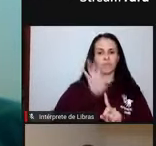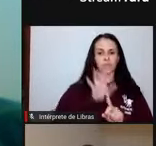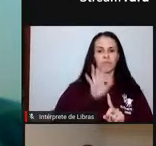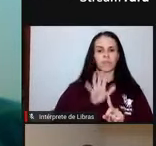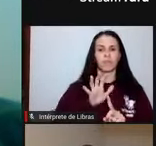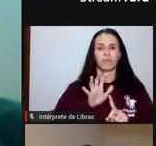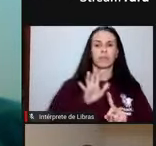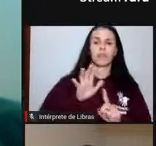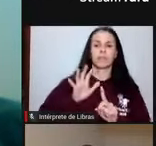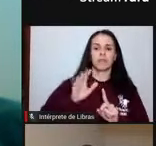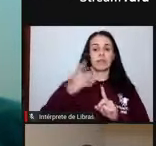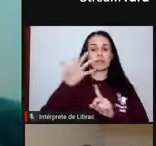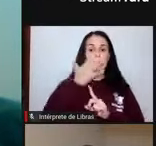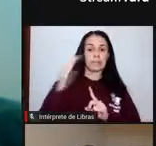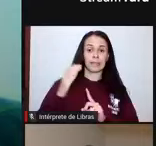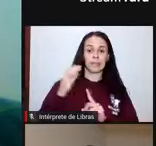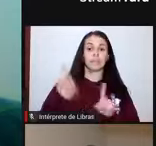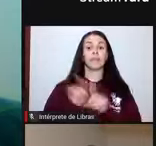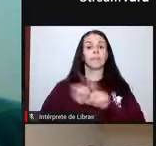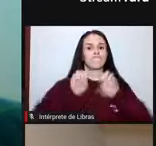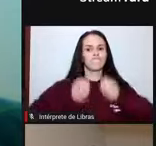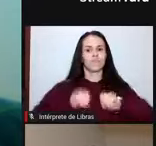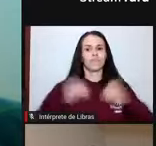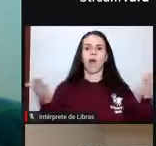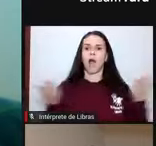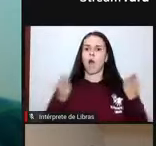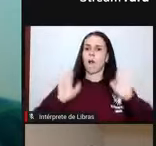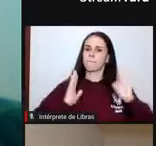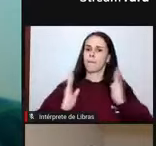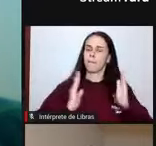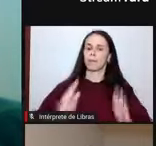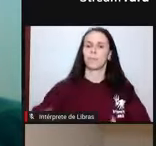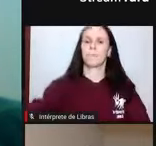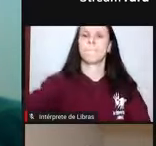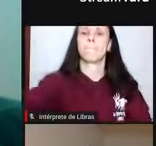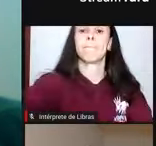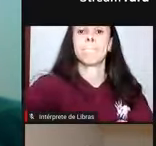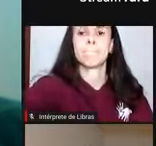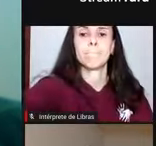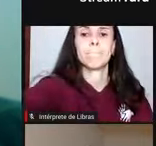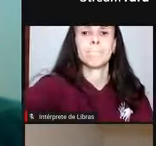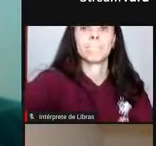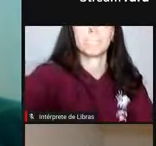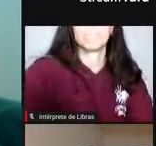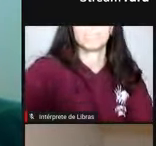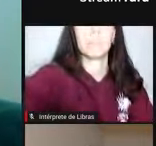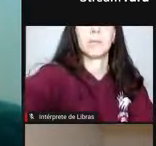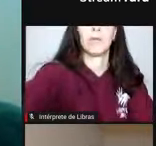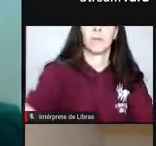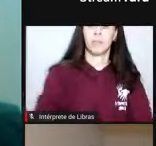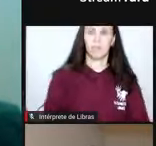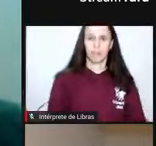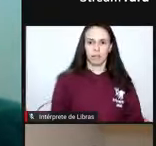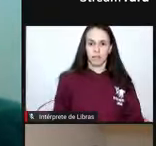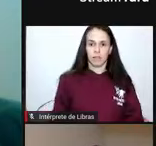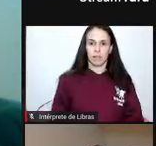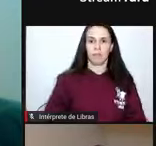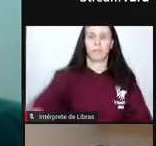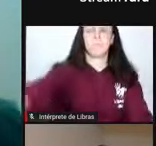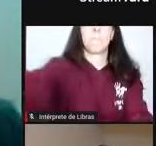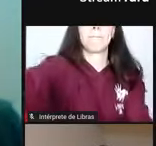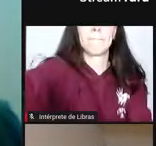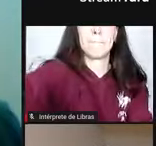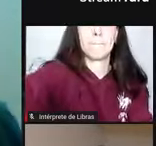que o país mais precisa, né? Então, por isso a gente convidou o professor Paulo Burma para falar um pouco e comentar a